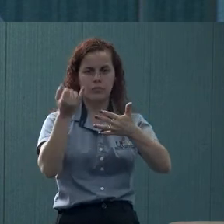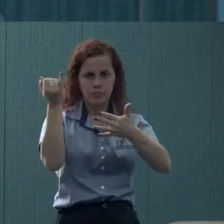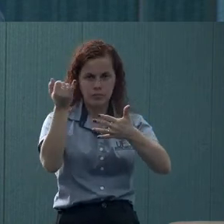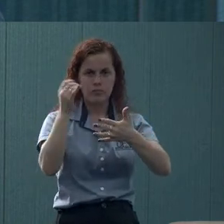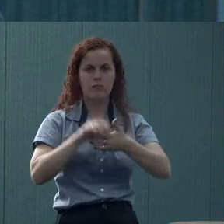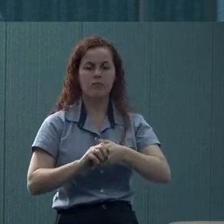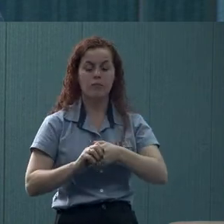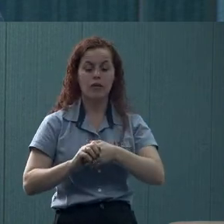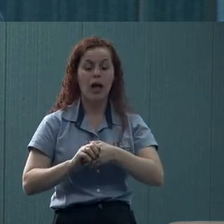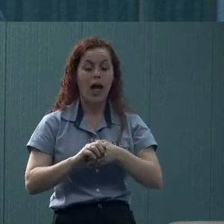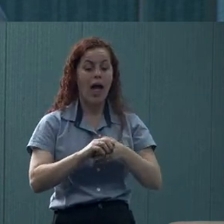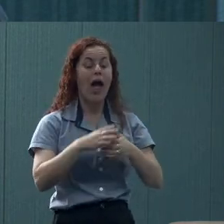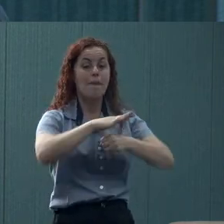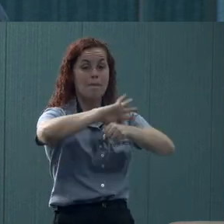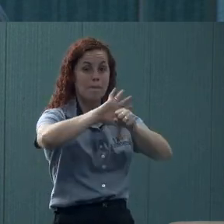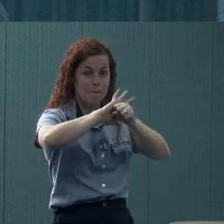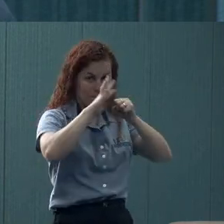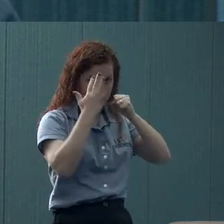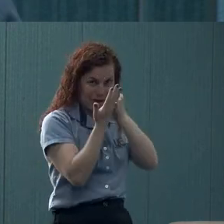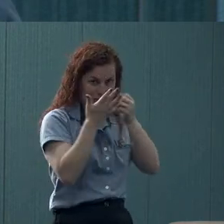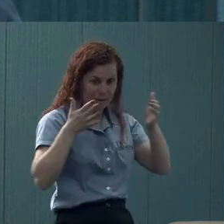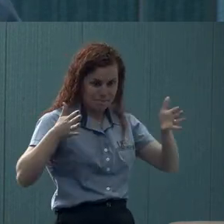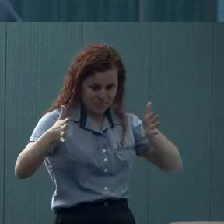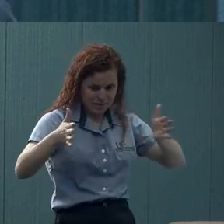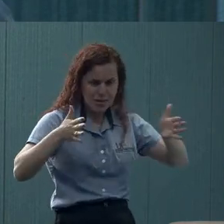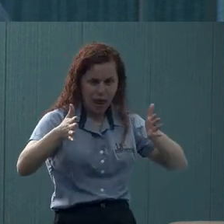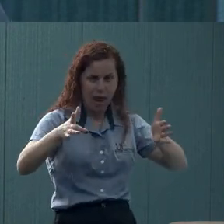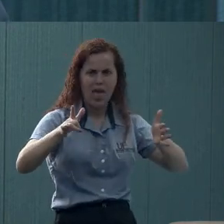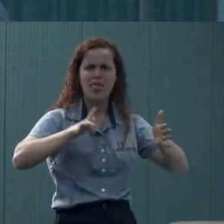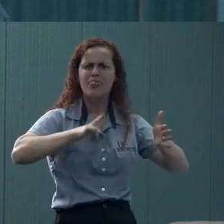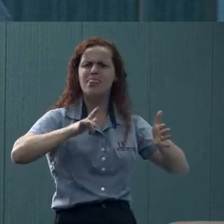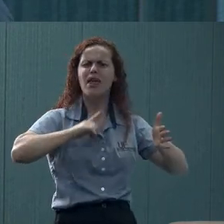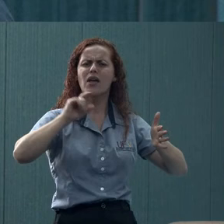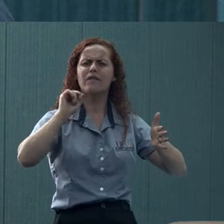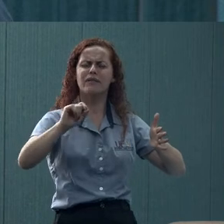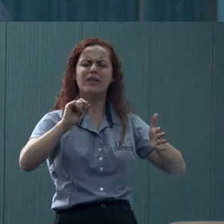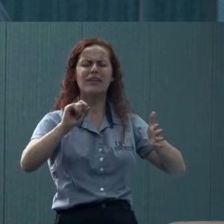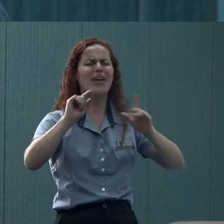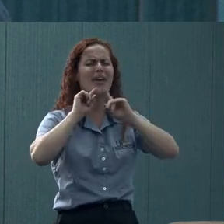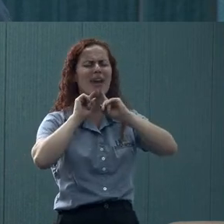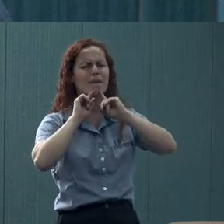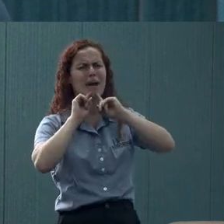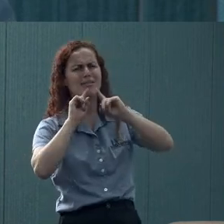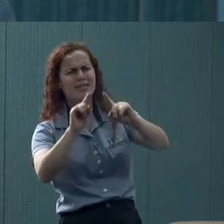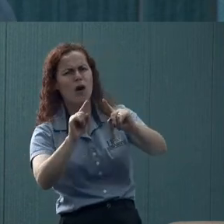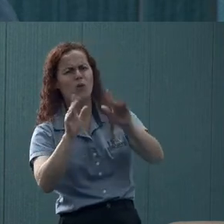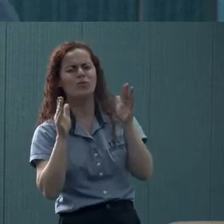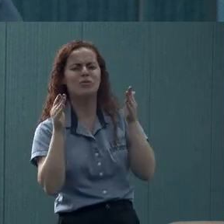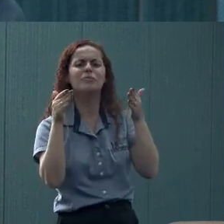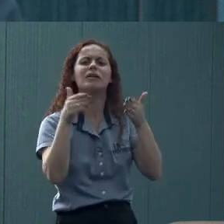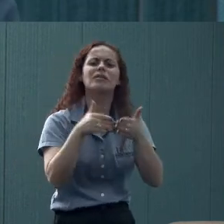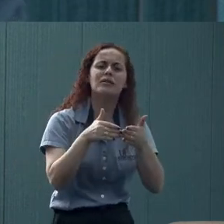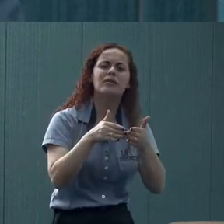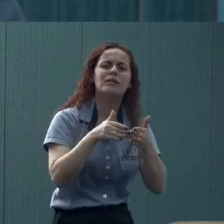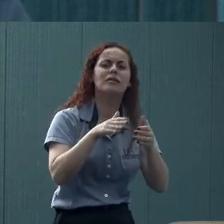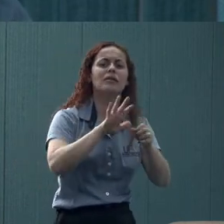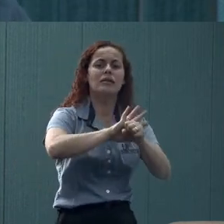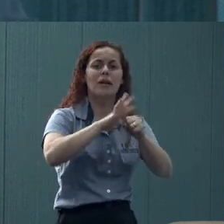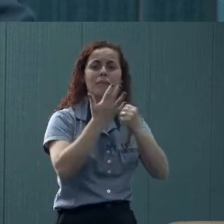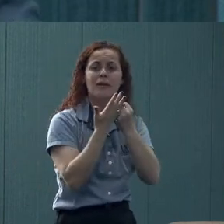Durante a pandemia, houve uma série de queixas específicas naquele momento, quer dizer, durante a pandemia,